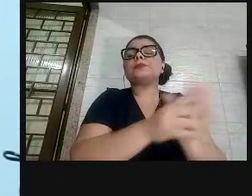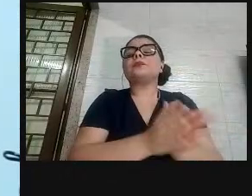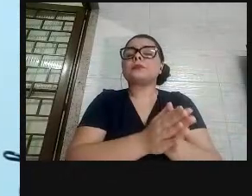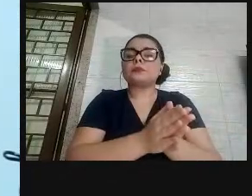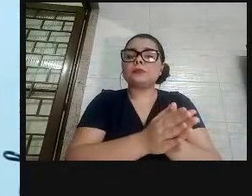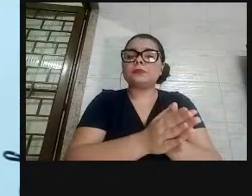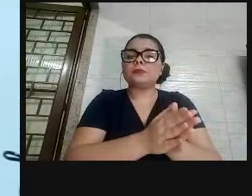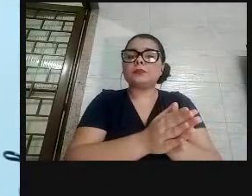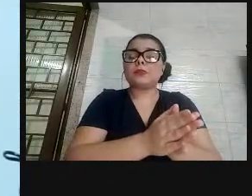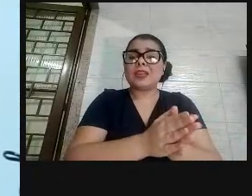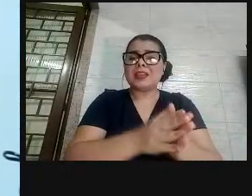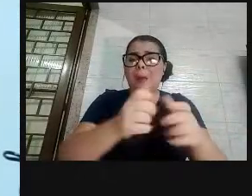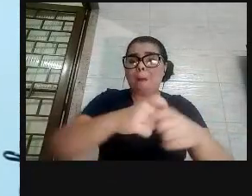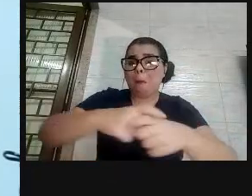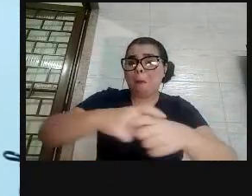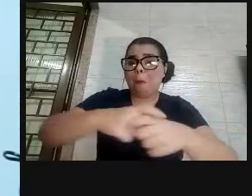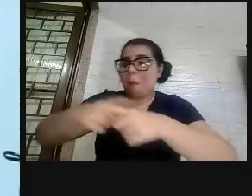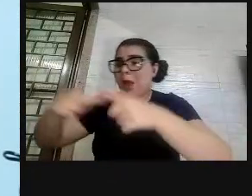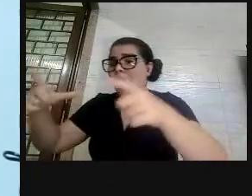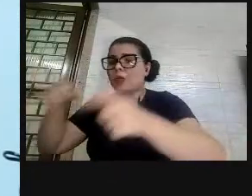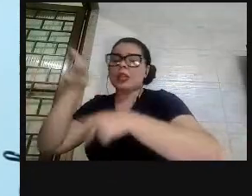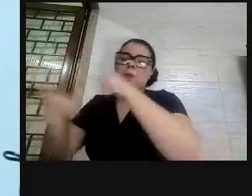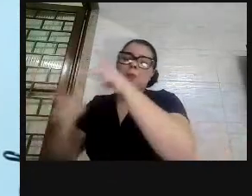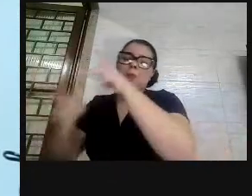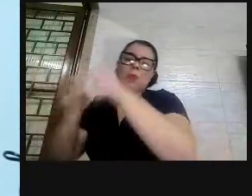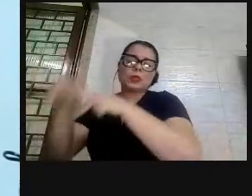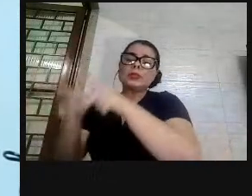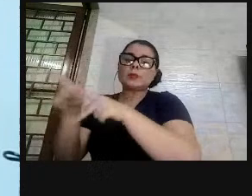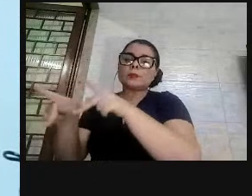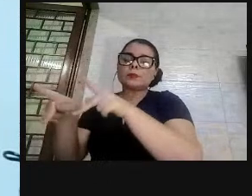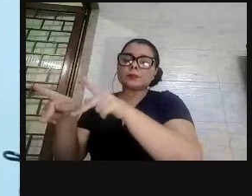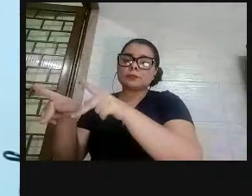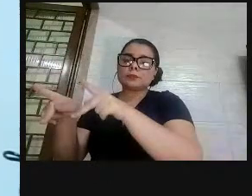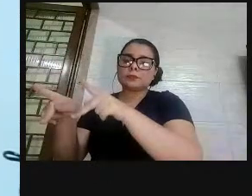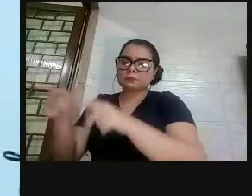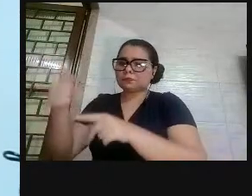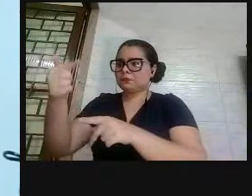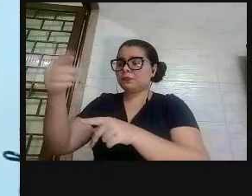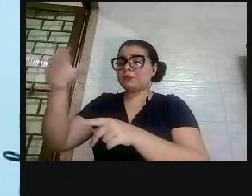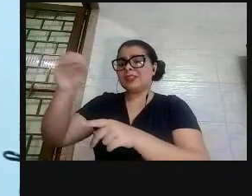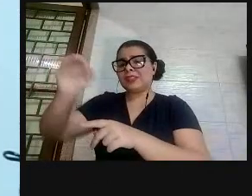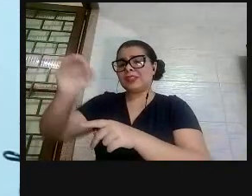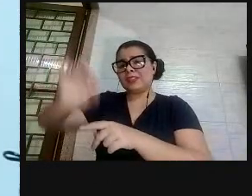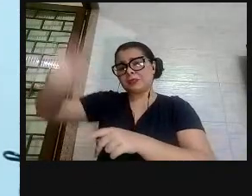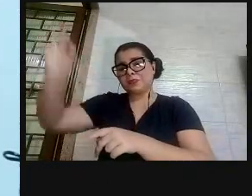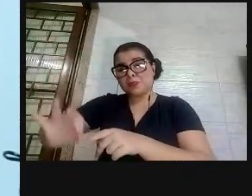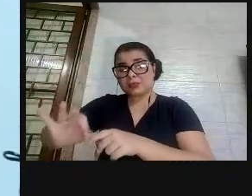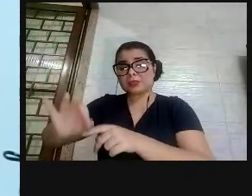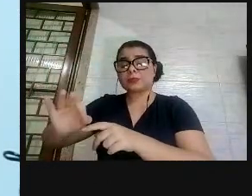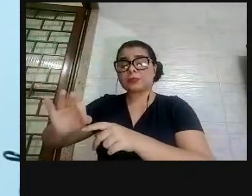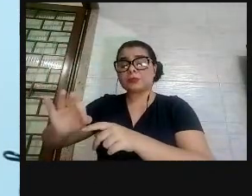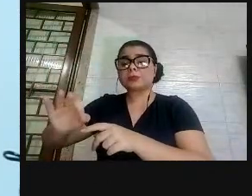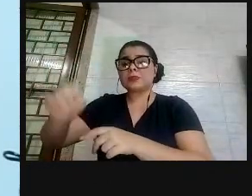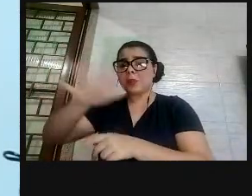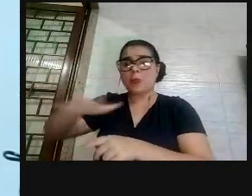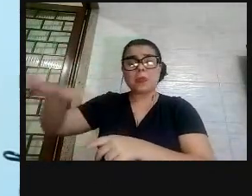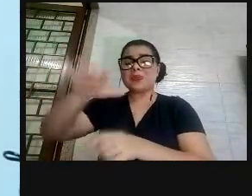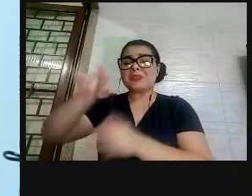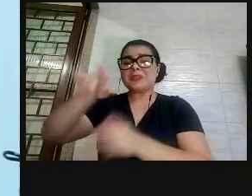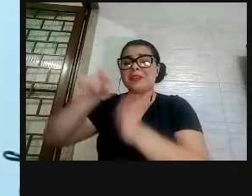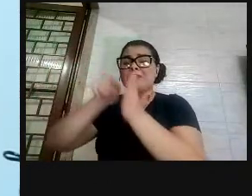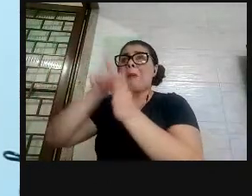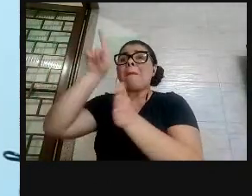a grande maioria, vamos dizer assim, 70% da população, fica com menos de 10